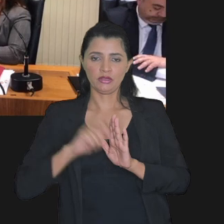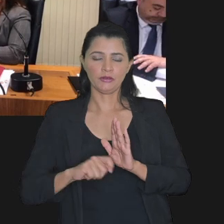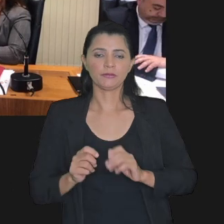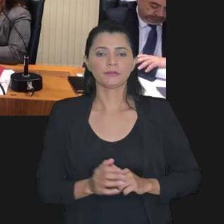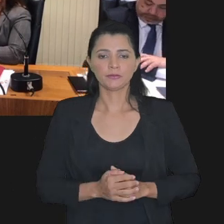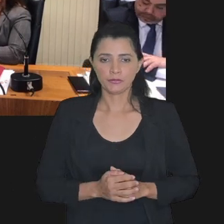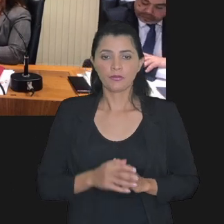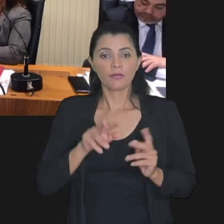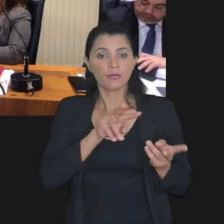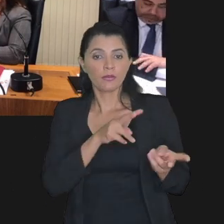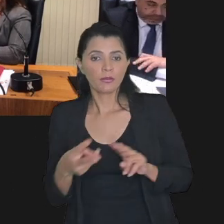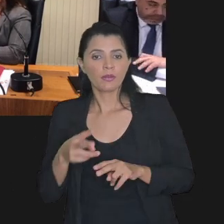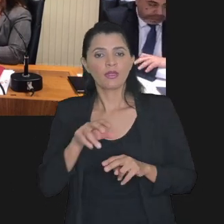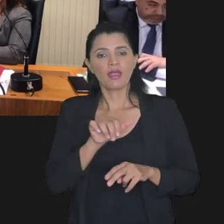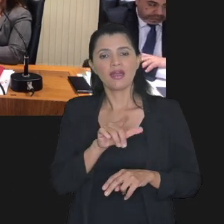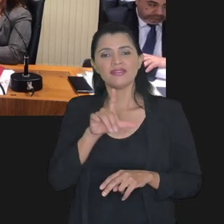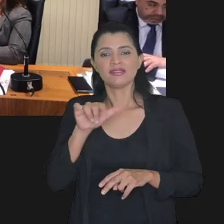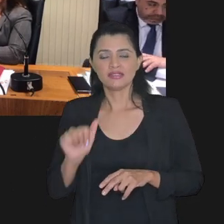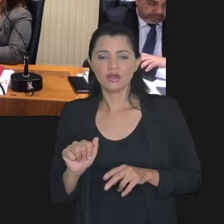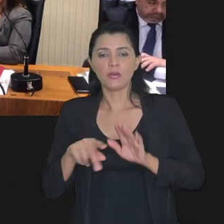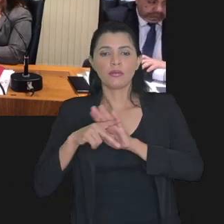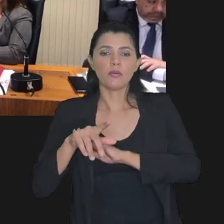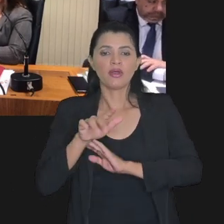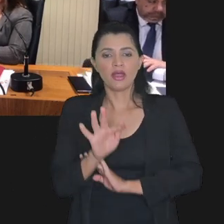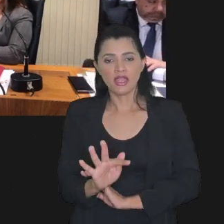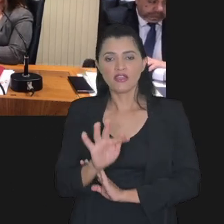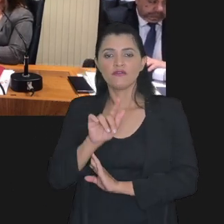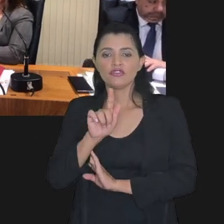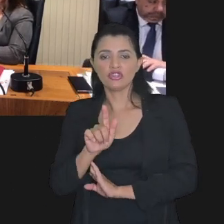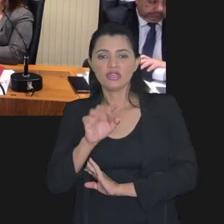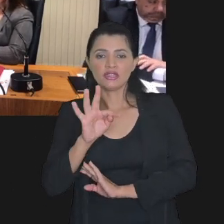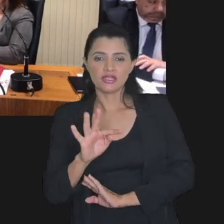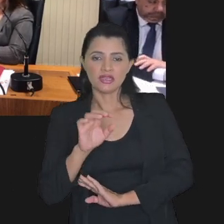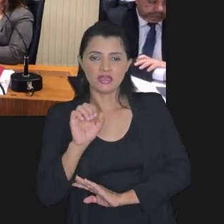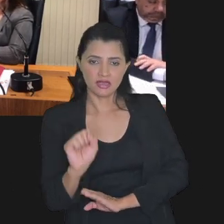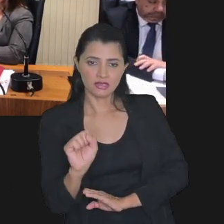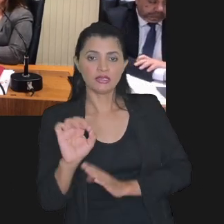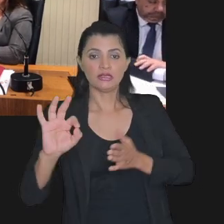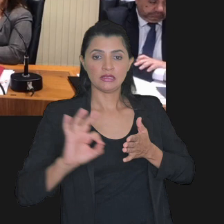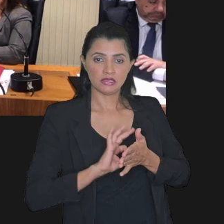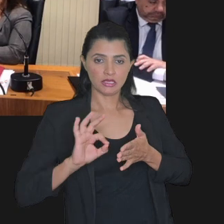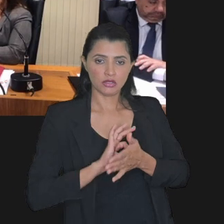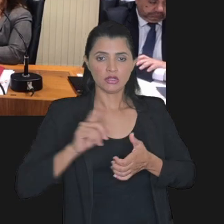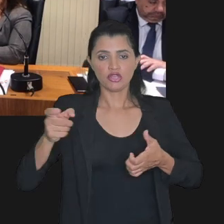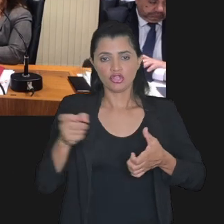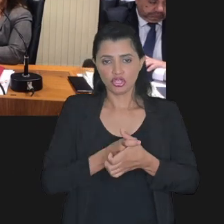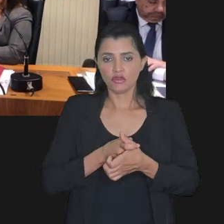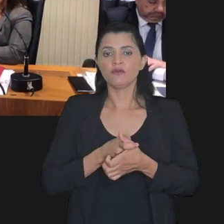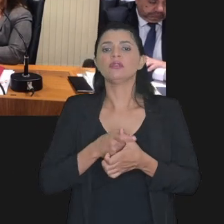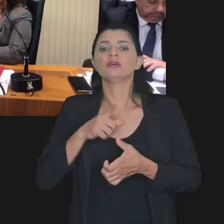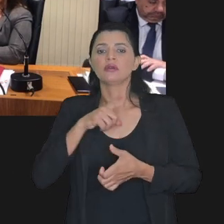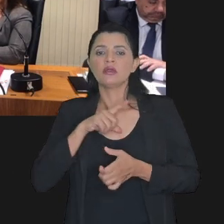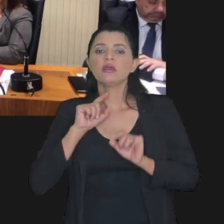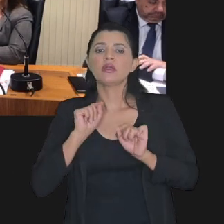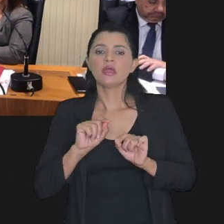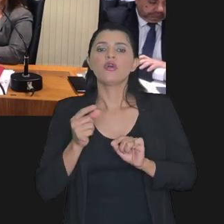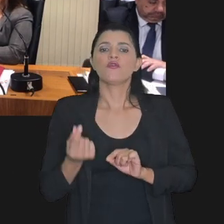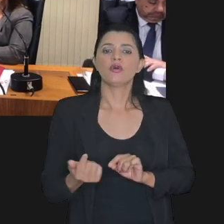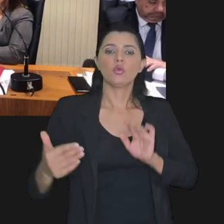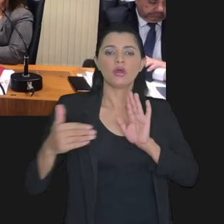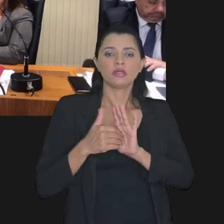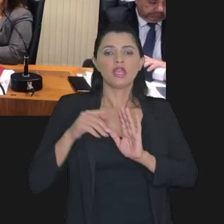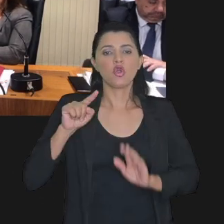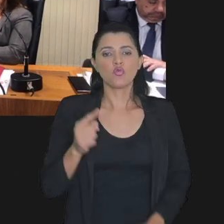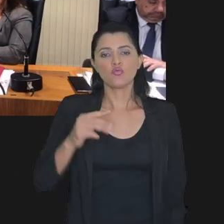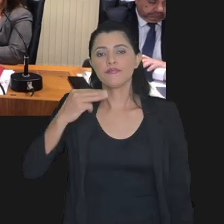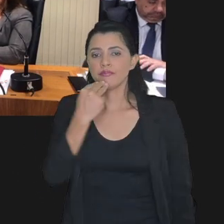A transação por adesão do FGTS, que é para os créditos de FGTS inscritos em dívida ativa, por adesão é a valor até